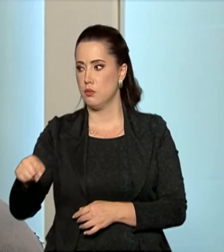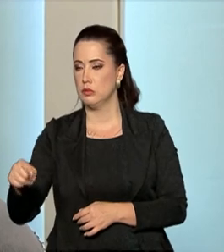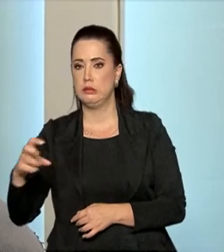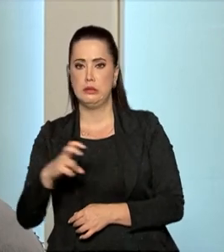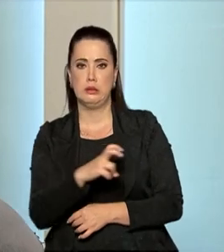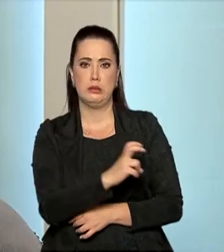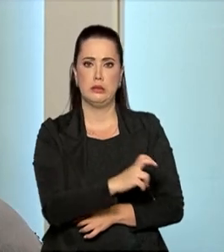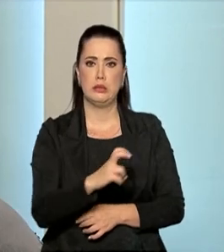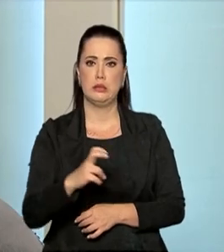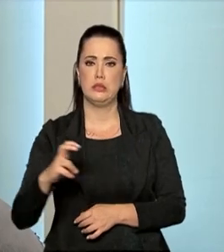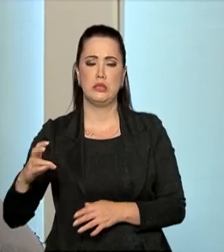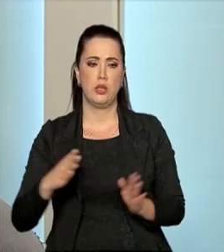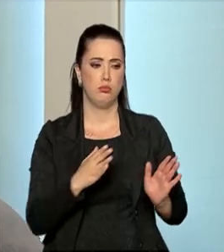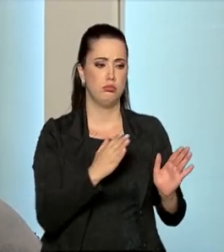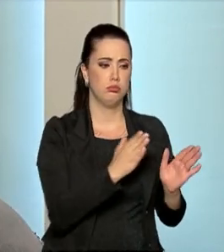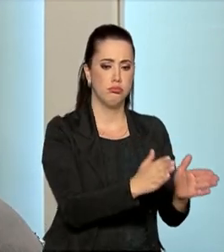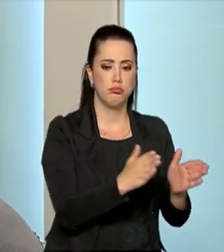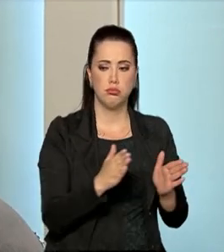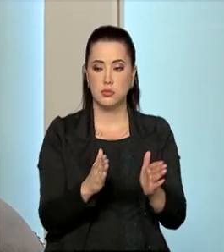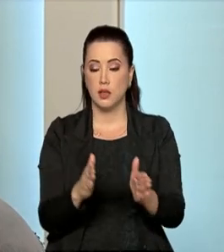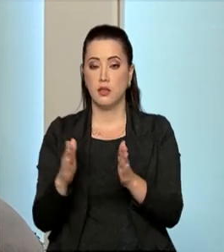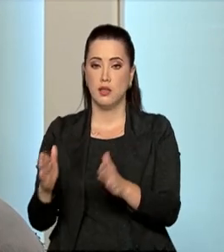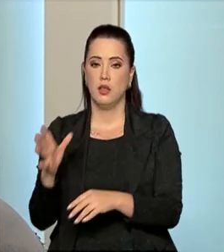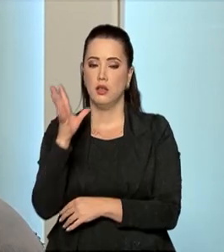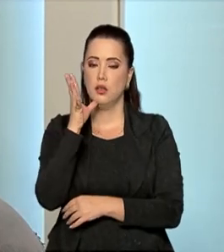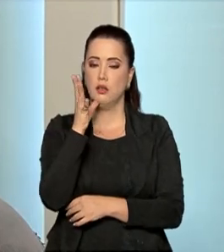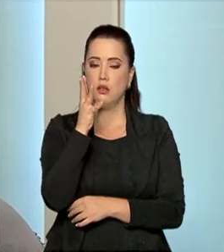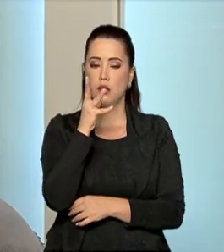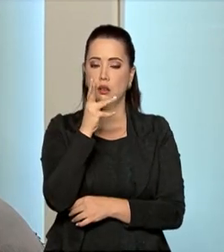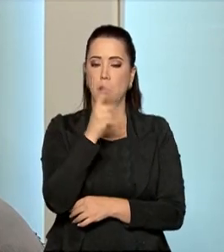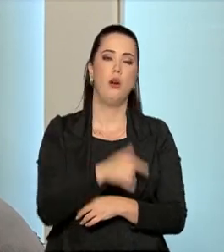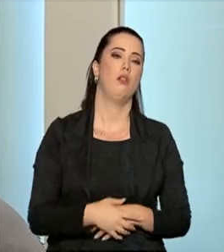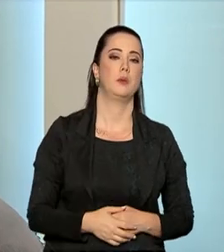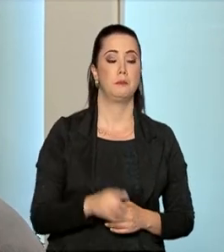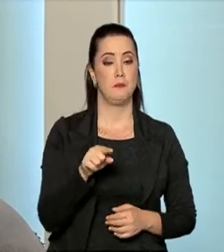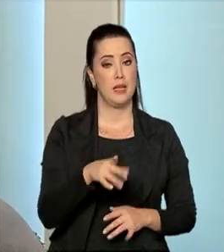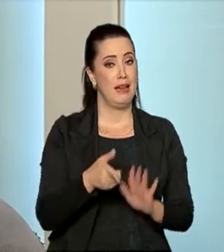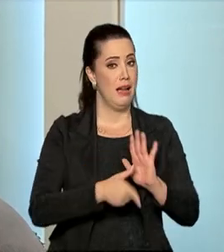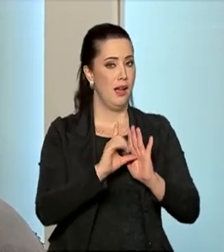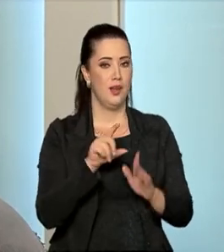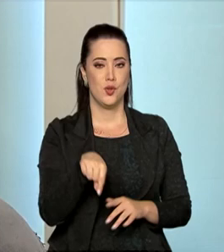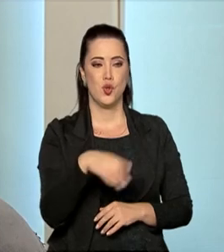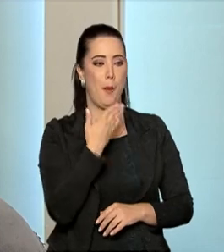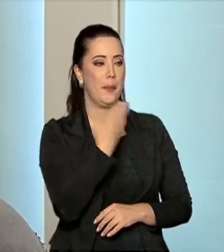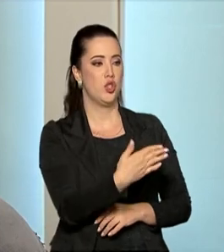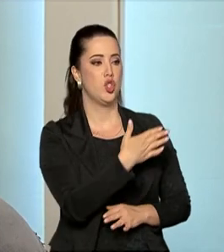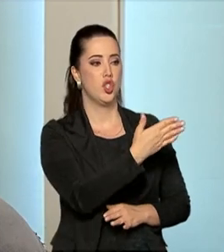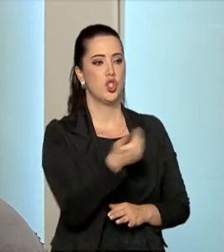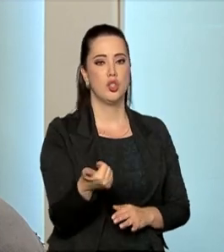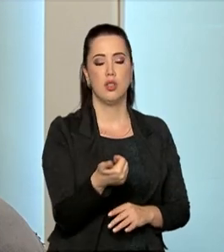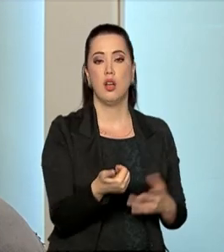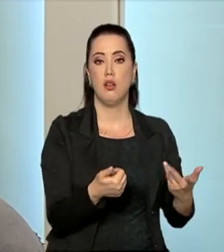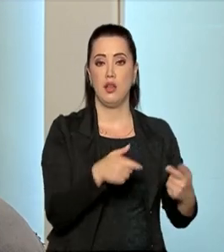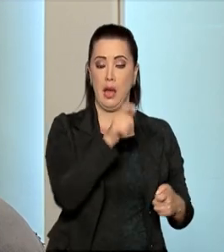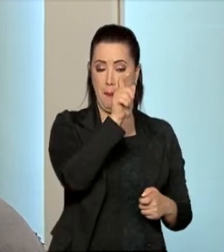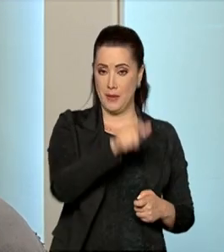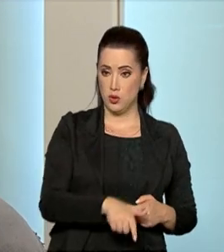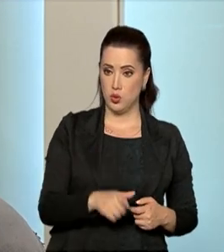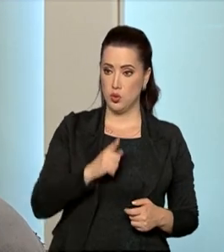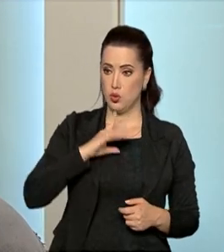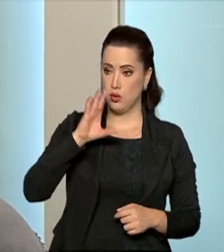Então, muitas das vezes, o que acontecia? Abastava a reivindicação e o sujeito que tinha o direito de propriedade,